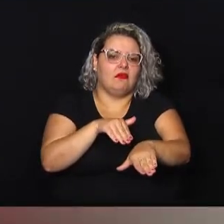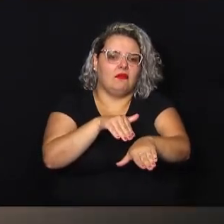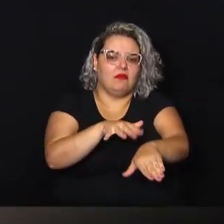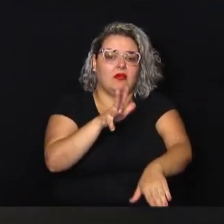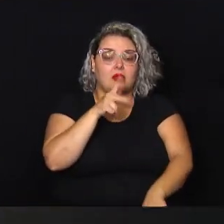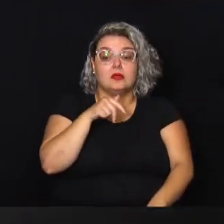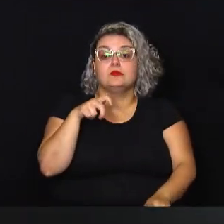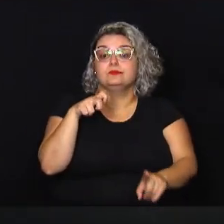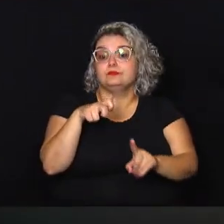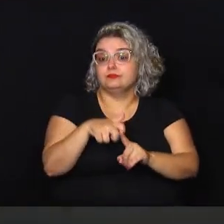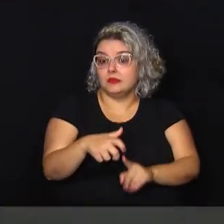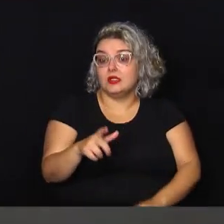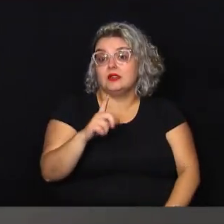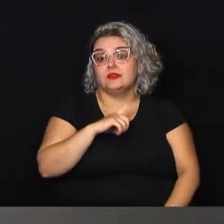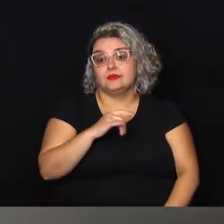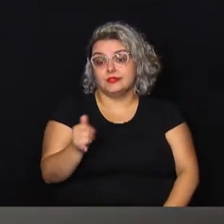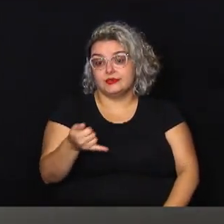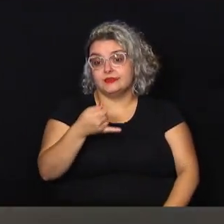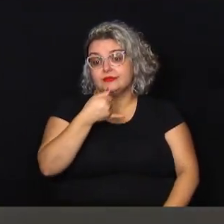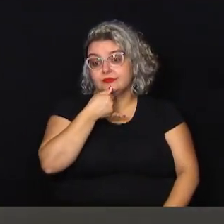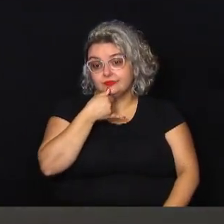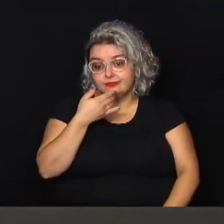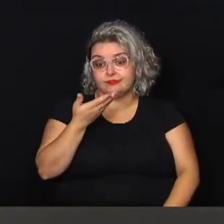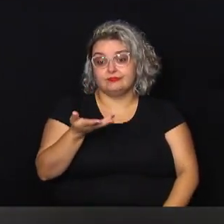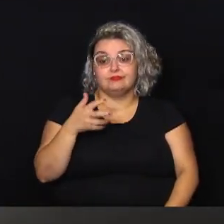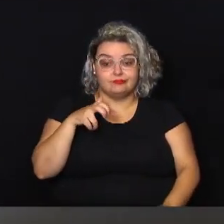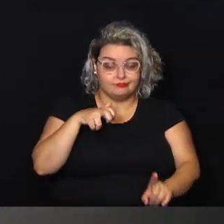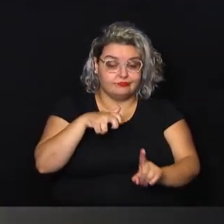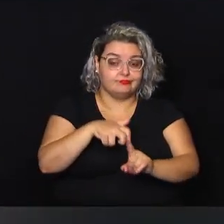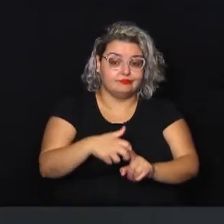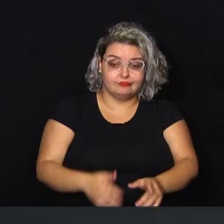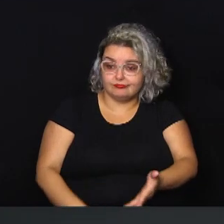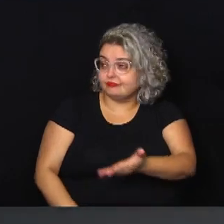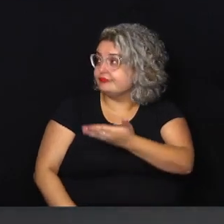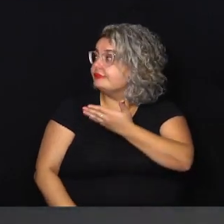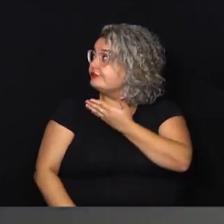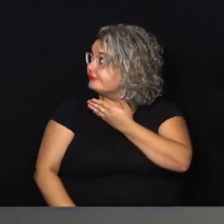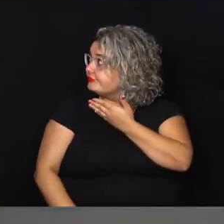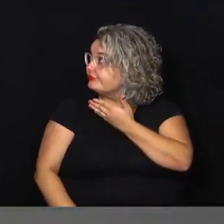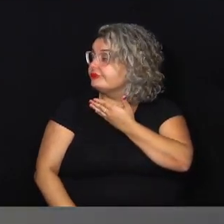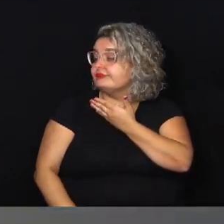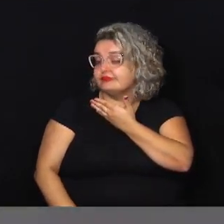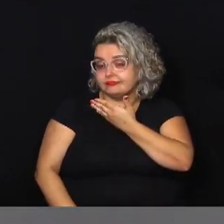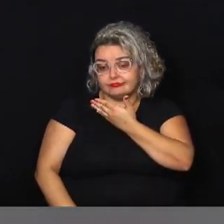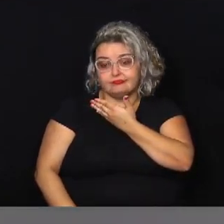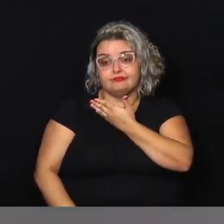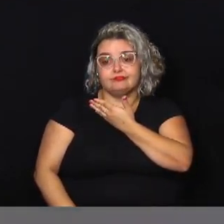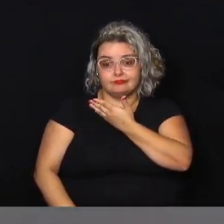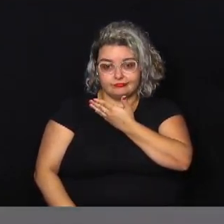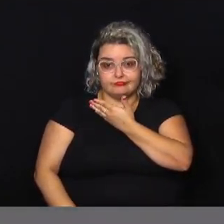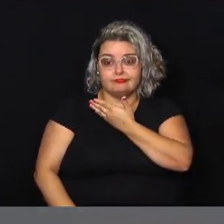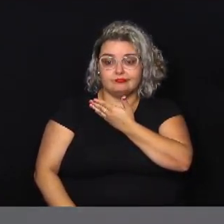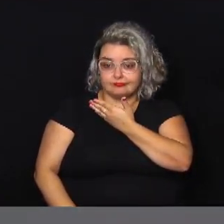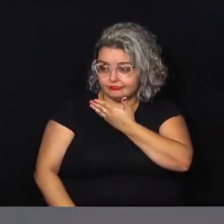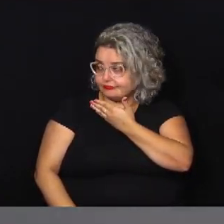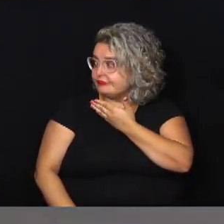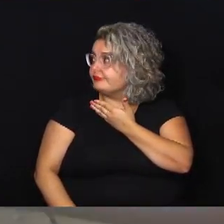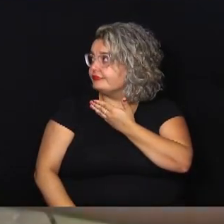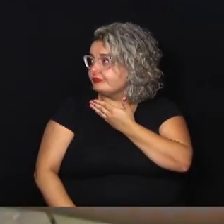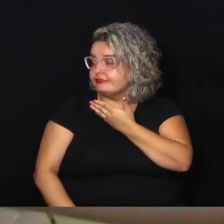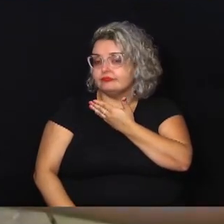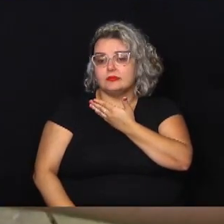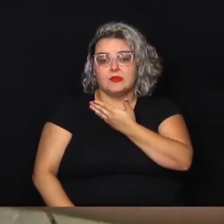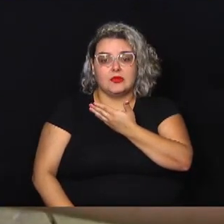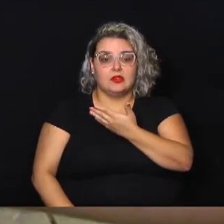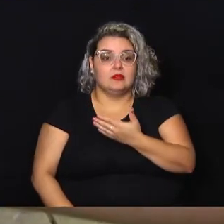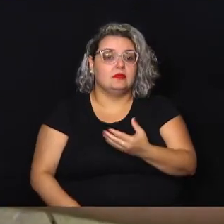Nós tivemos, infelizmente, esse acidente, onde houve perca material. Graças a Deus não